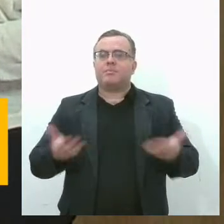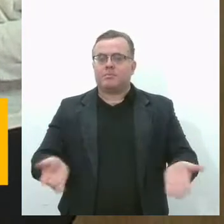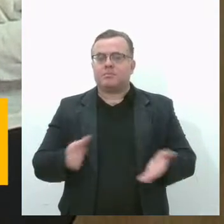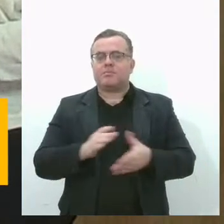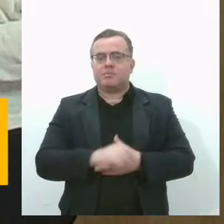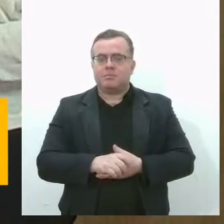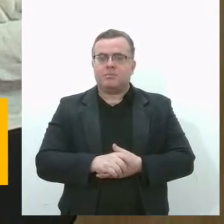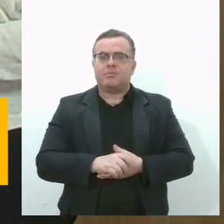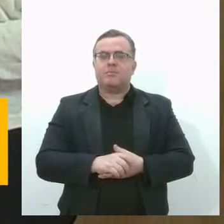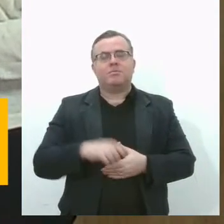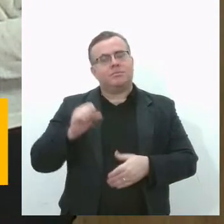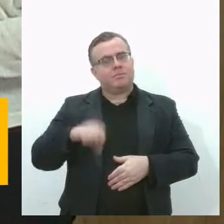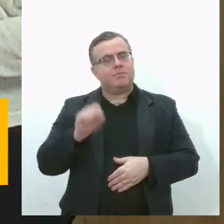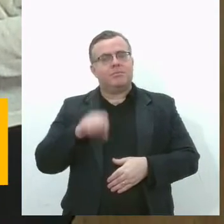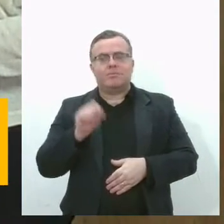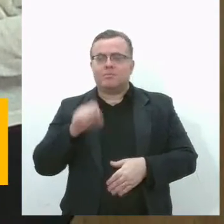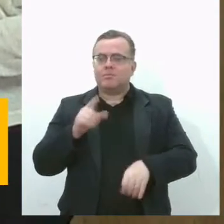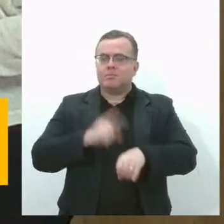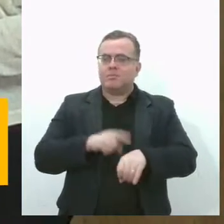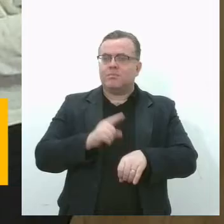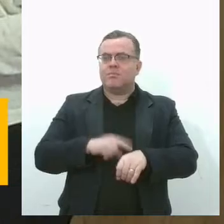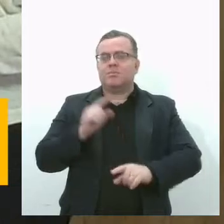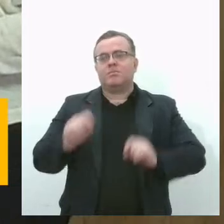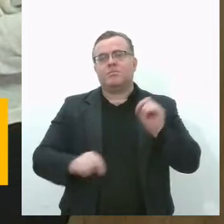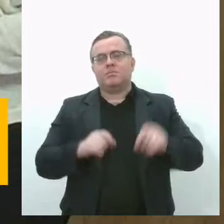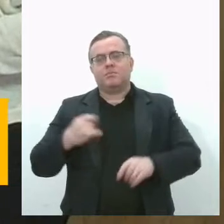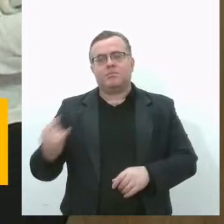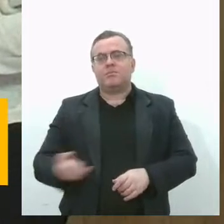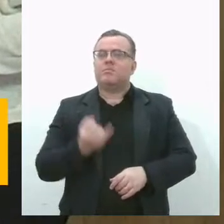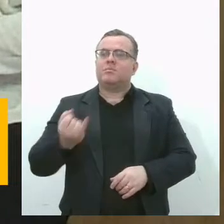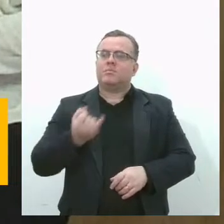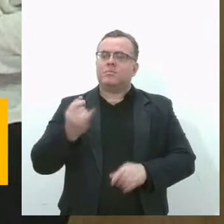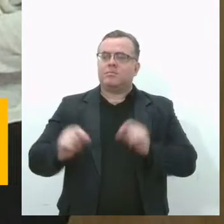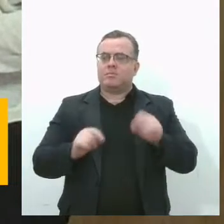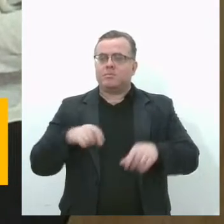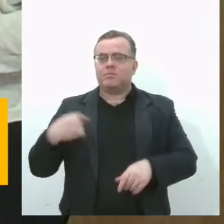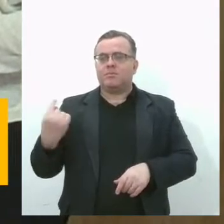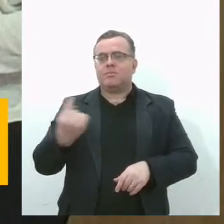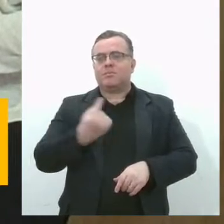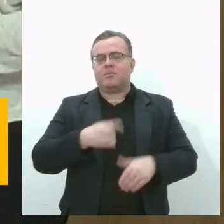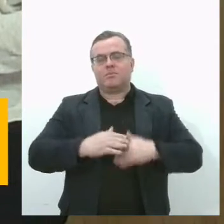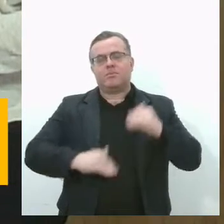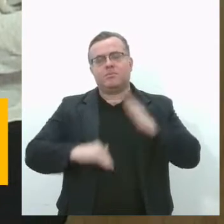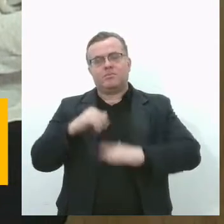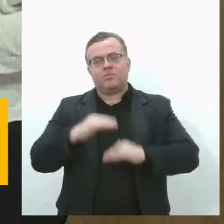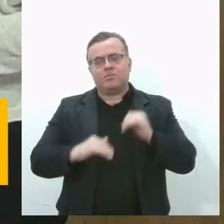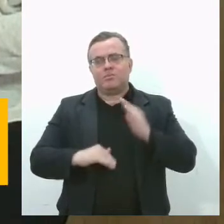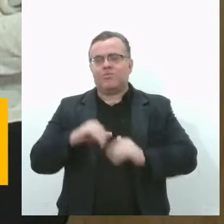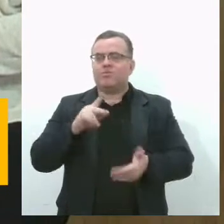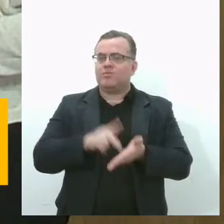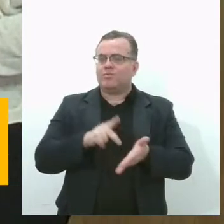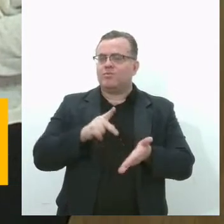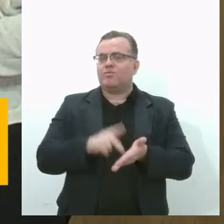Sim, sim, muito. É algo muito importante, porque ali nós estamos formando cidadãos, né, para que